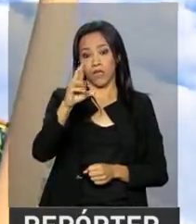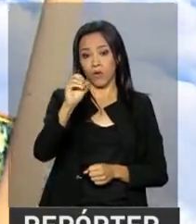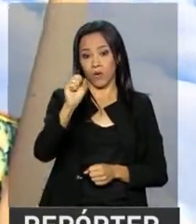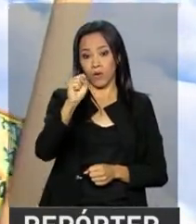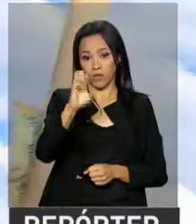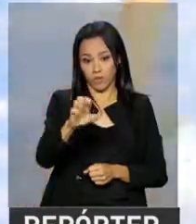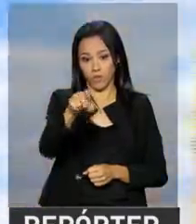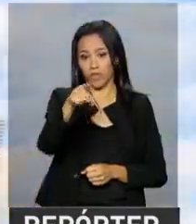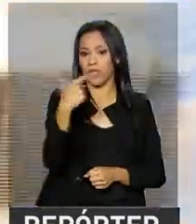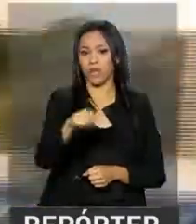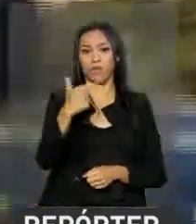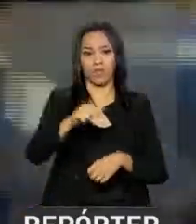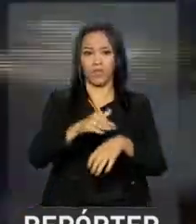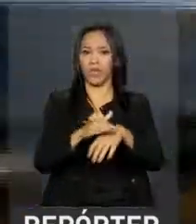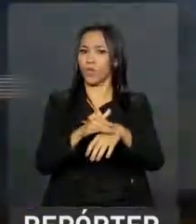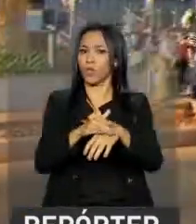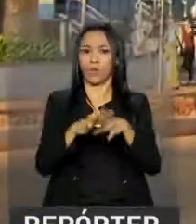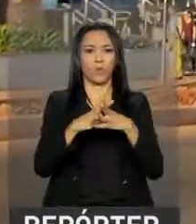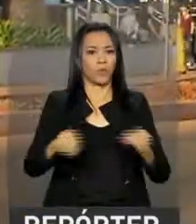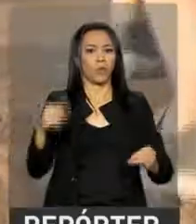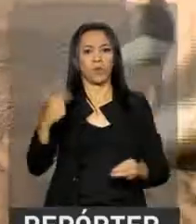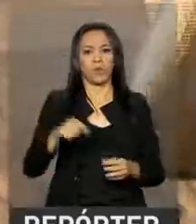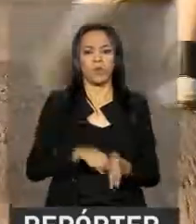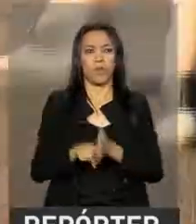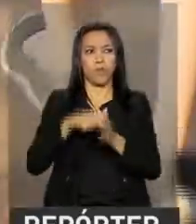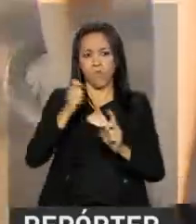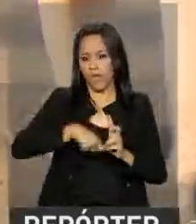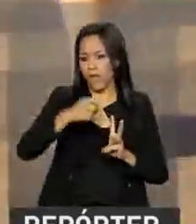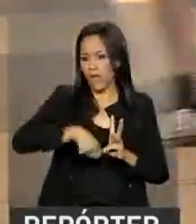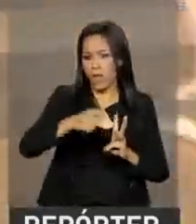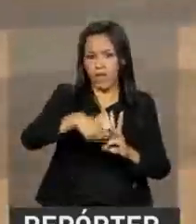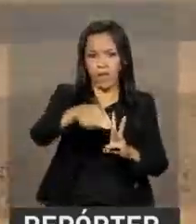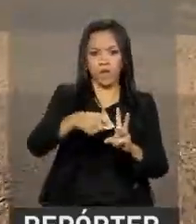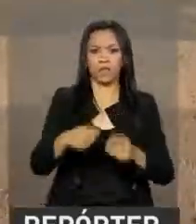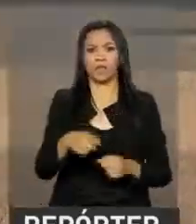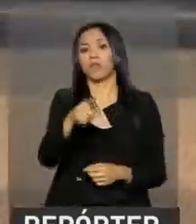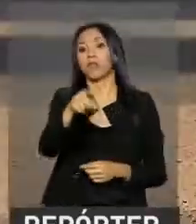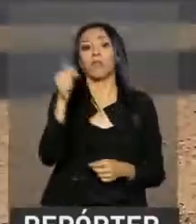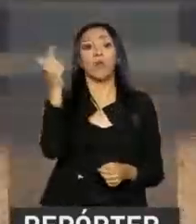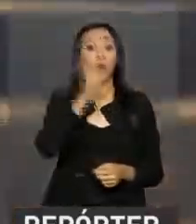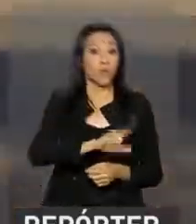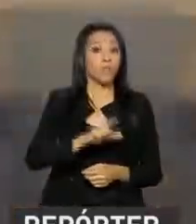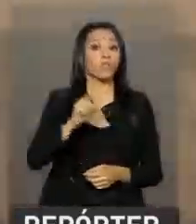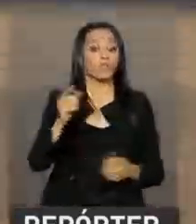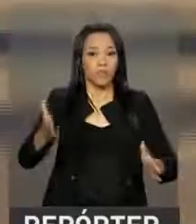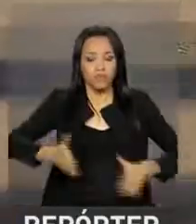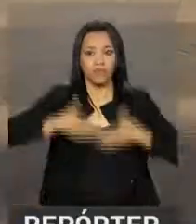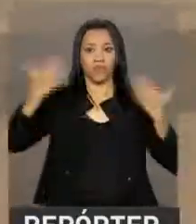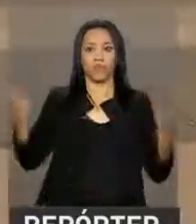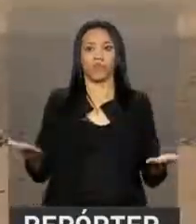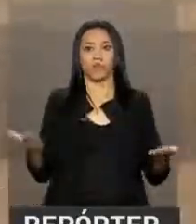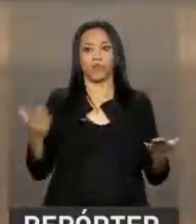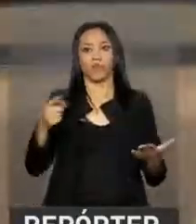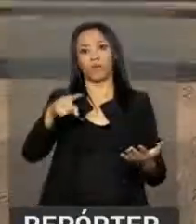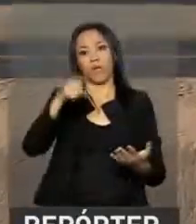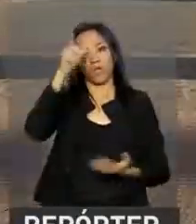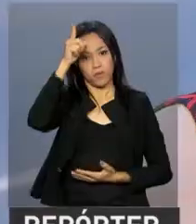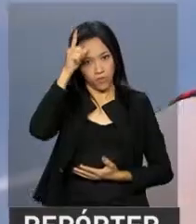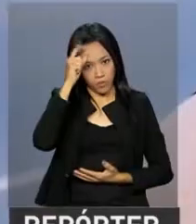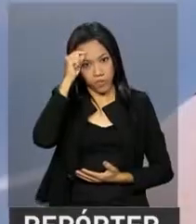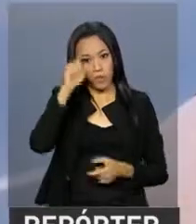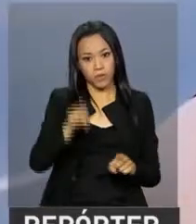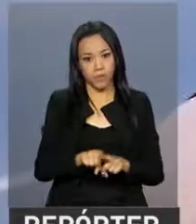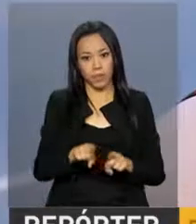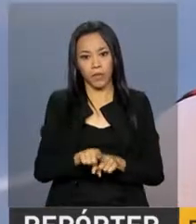cura. Depois de muitos meses de investigação, ela conta que ter o diagnóstico da doença foi um susto, mas um alívio também.